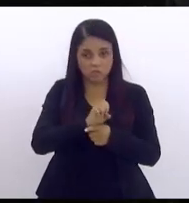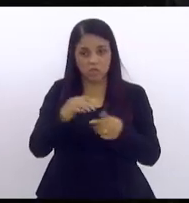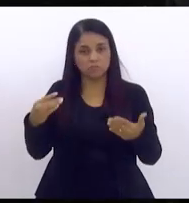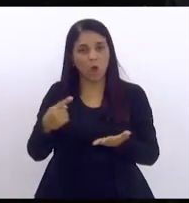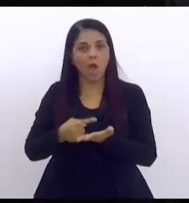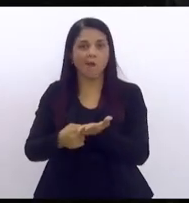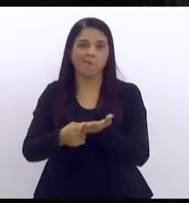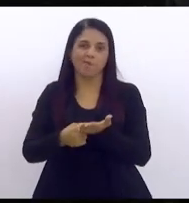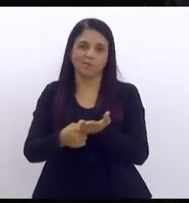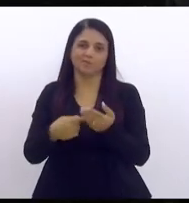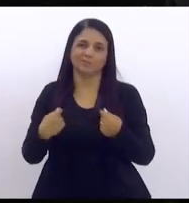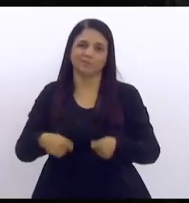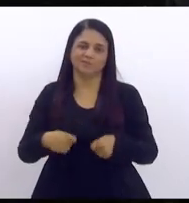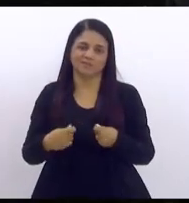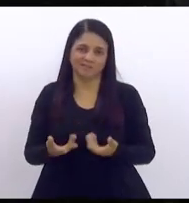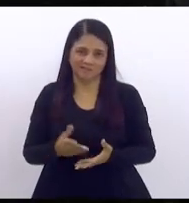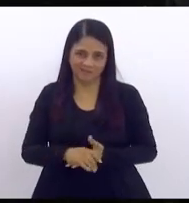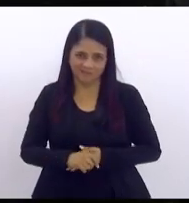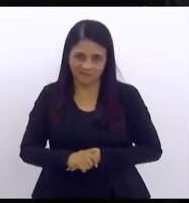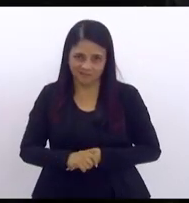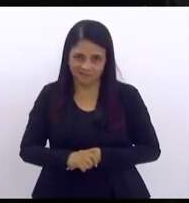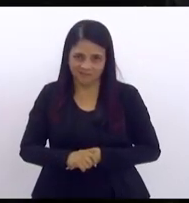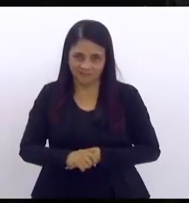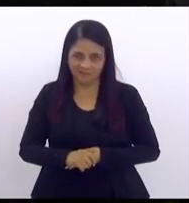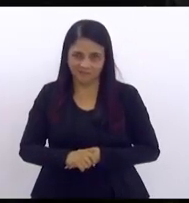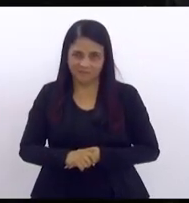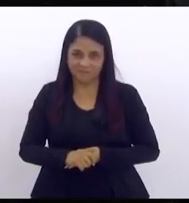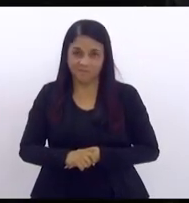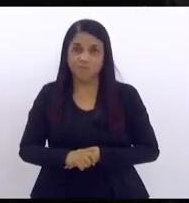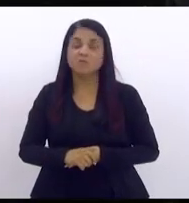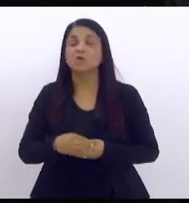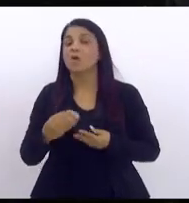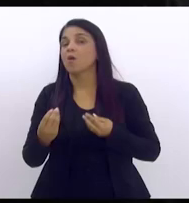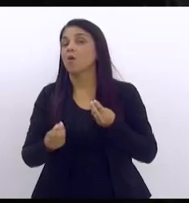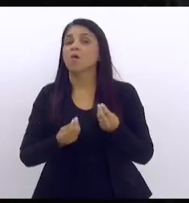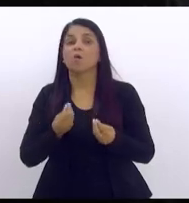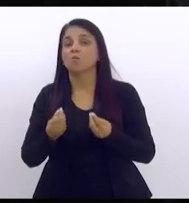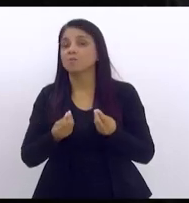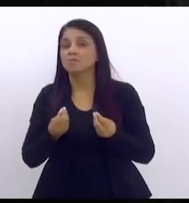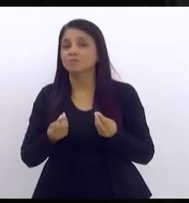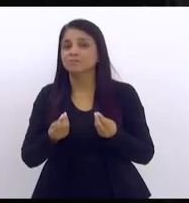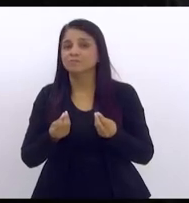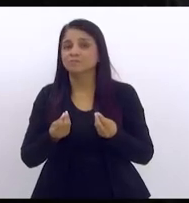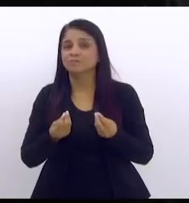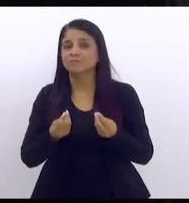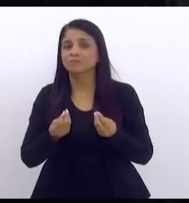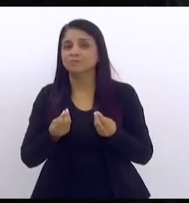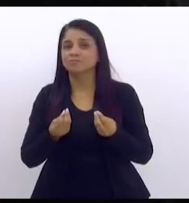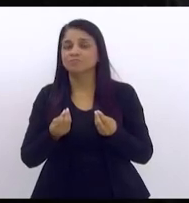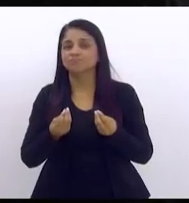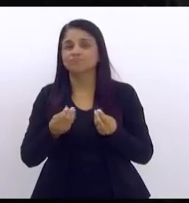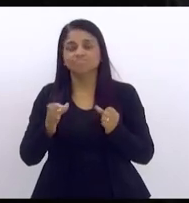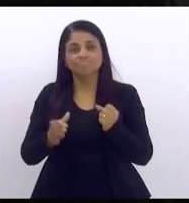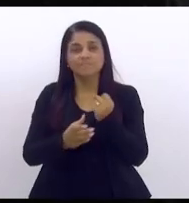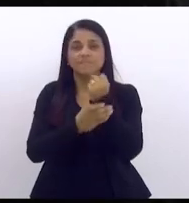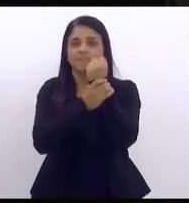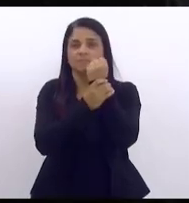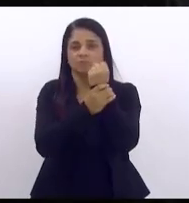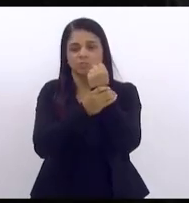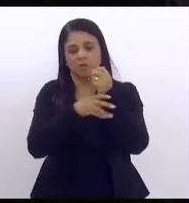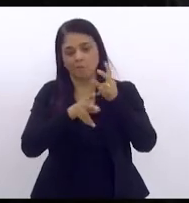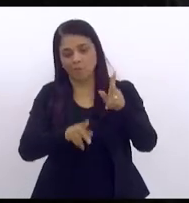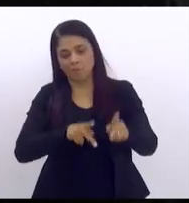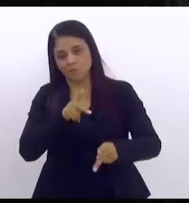de pleno acordo senão como é que a gente dá algum nível de garantia à população